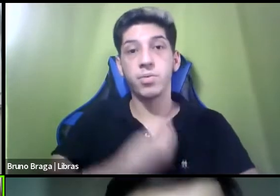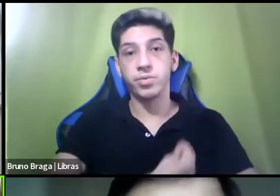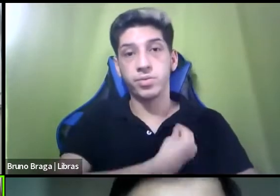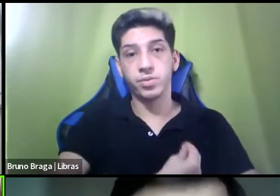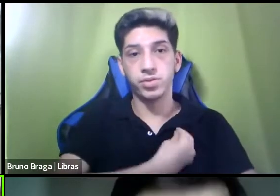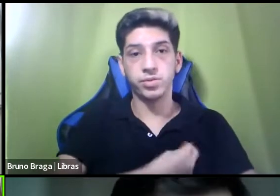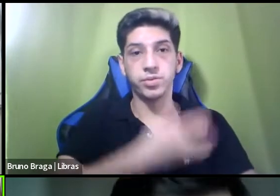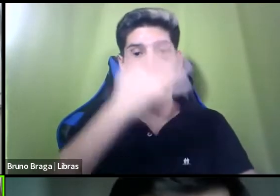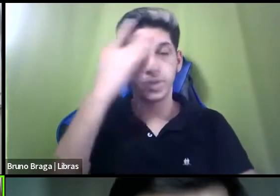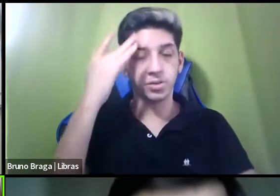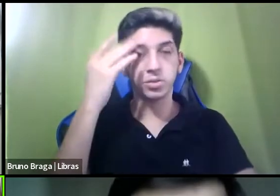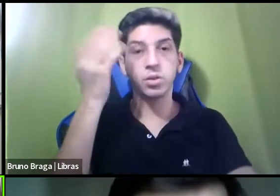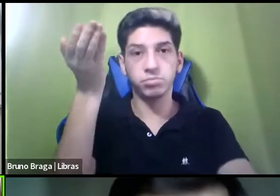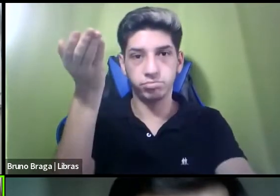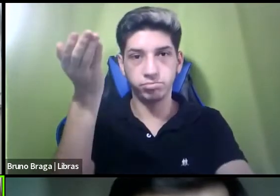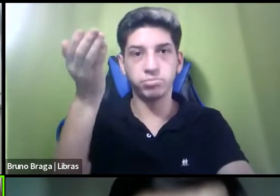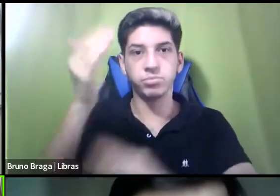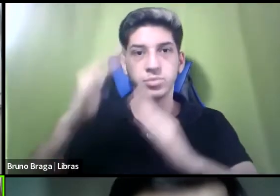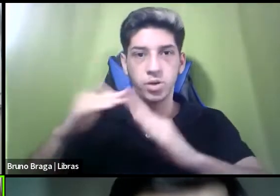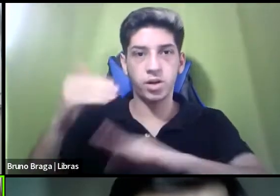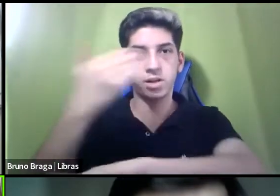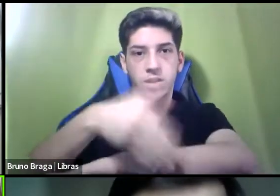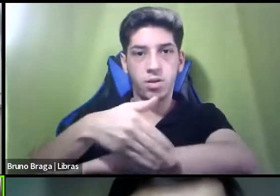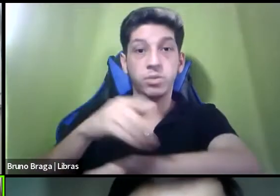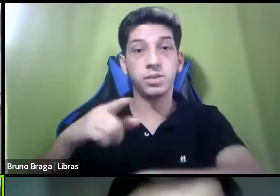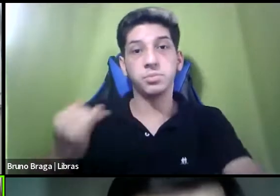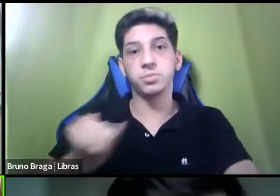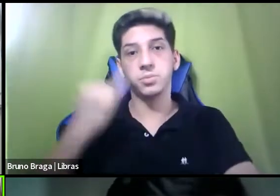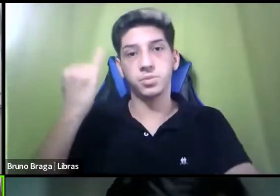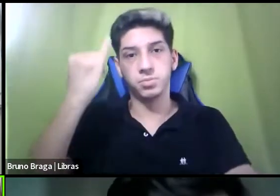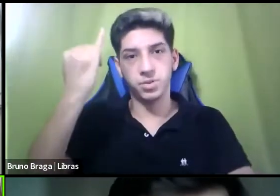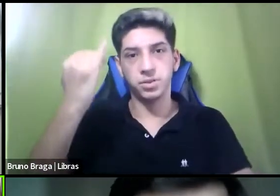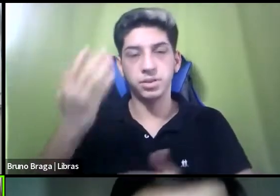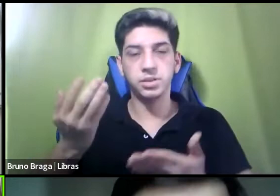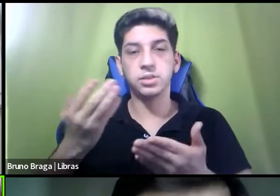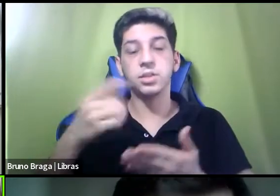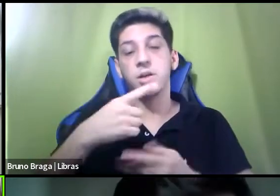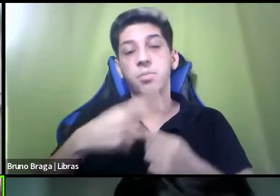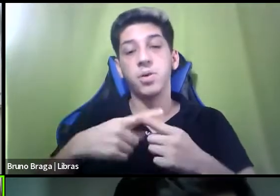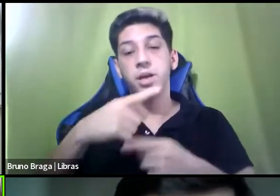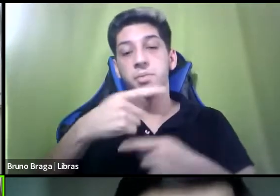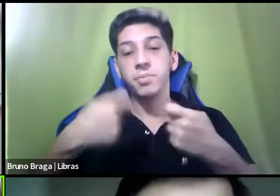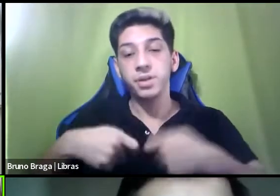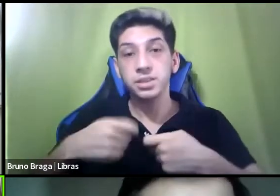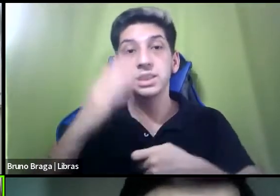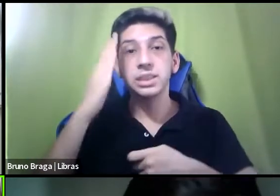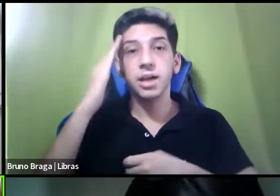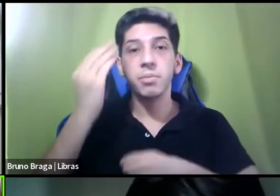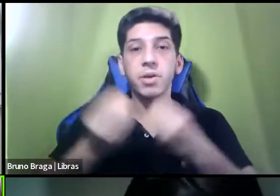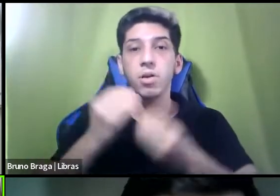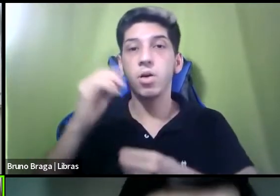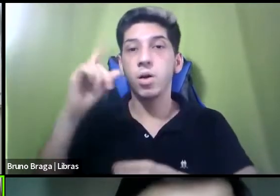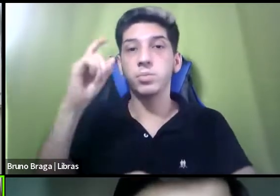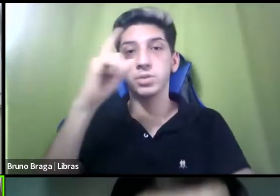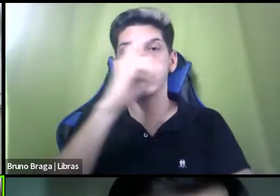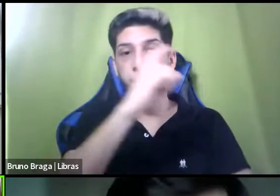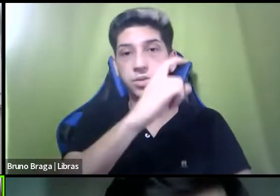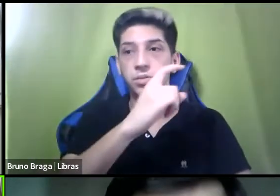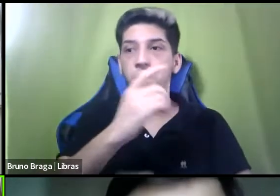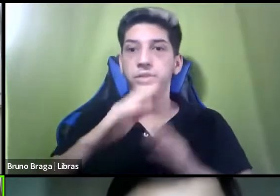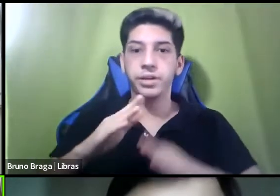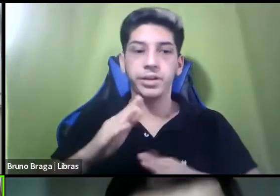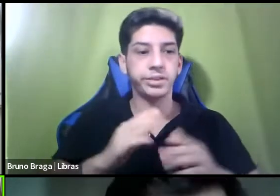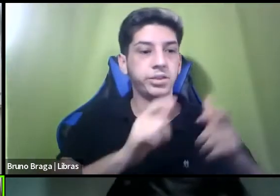em de rua e isso é muito importante, né, é preciso ponderar a dificuldade de deslocamento,